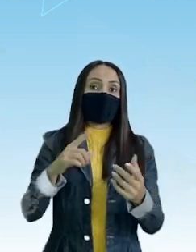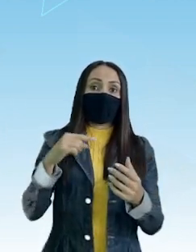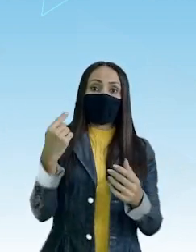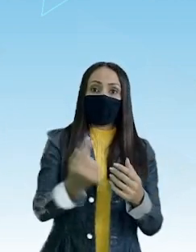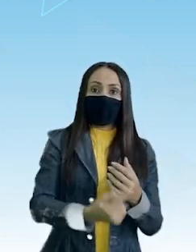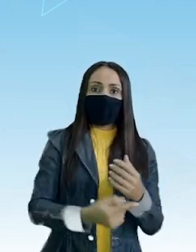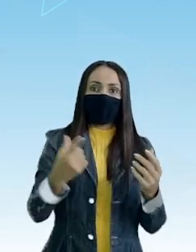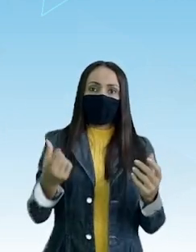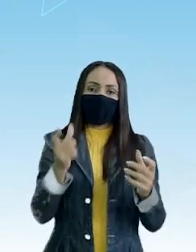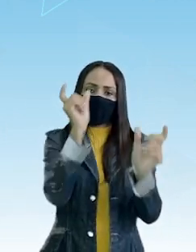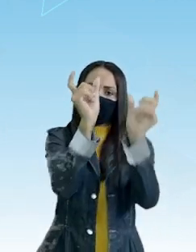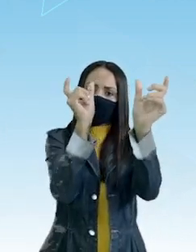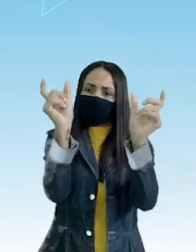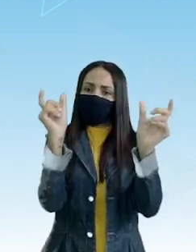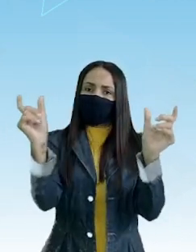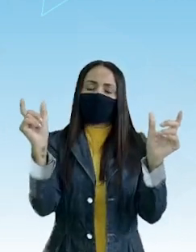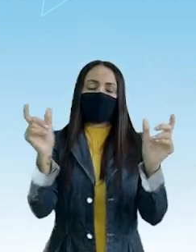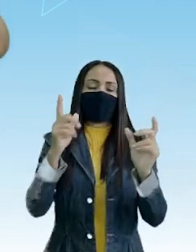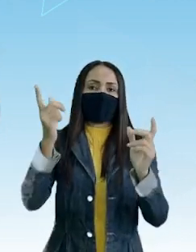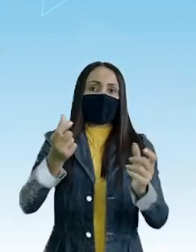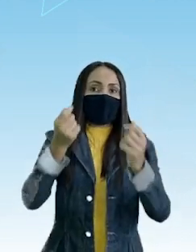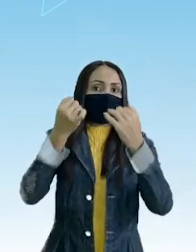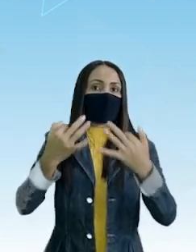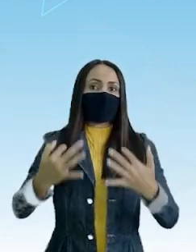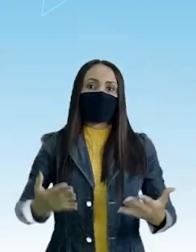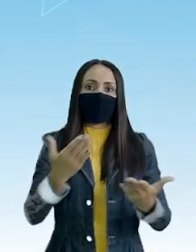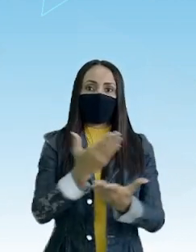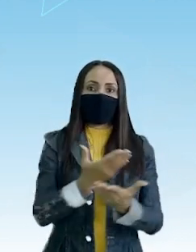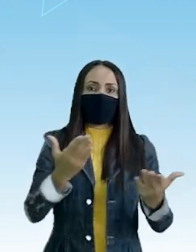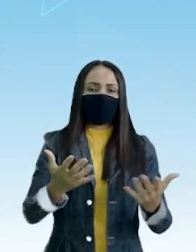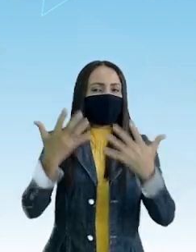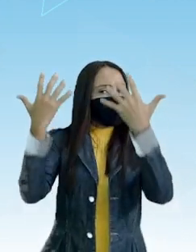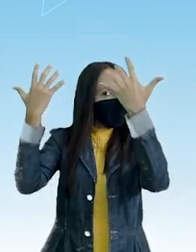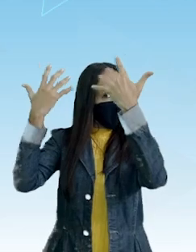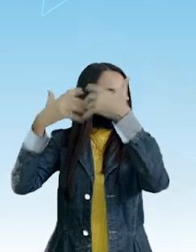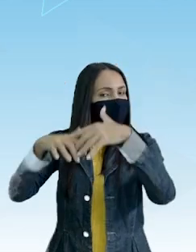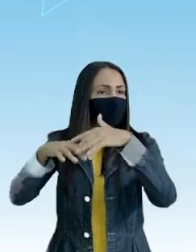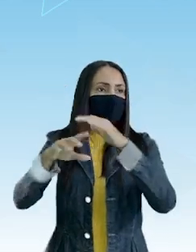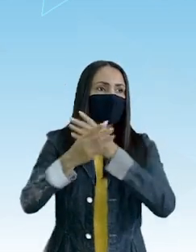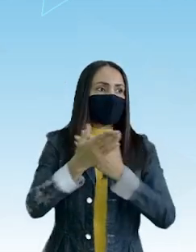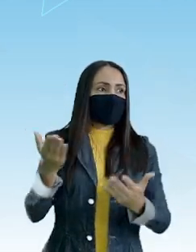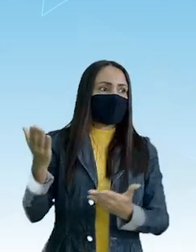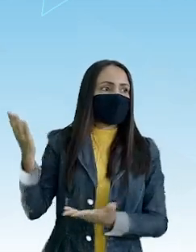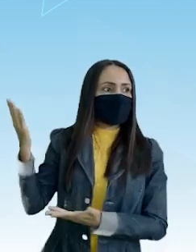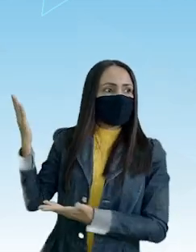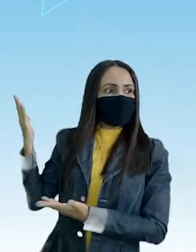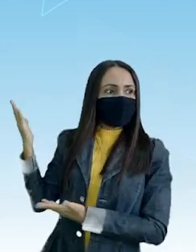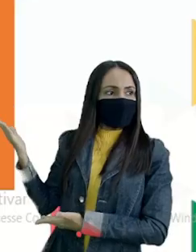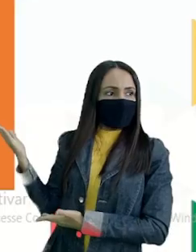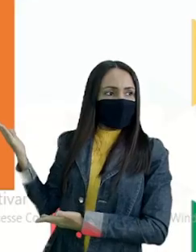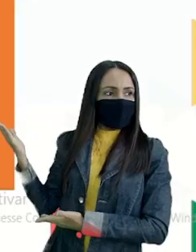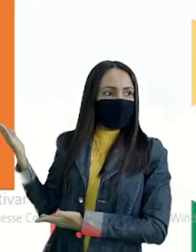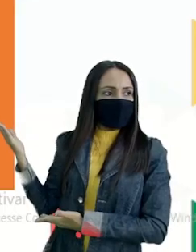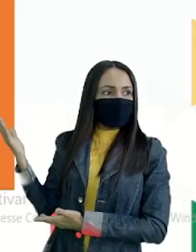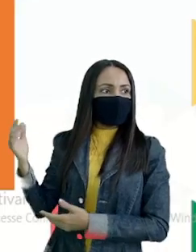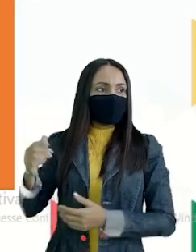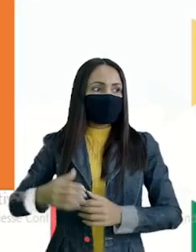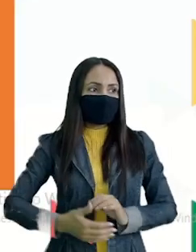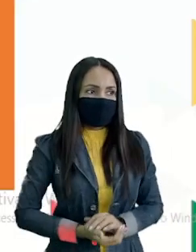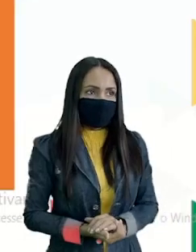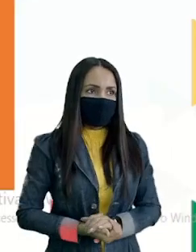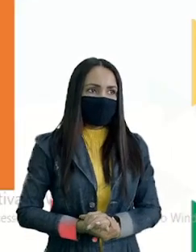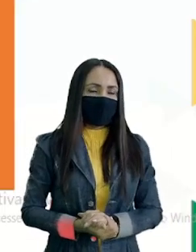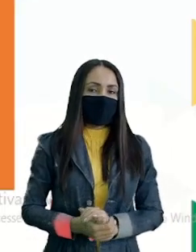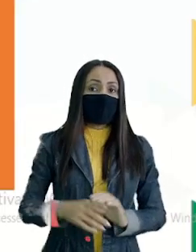emprego das palavras, trago para vocês uma reflexão Vejamos aqui, acompanhem comigo O sábio,